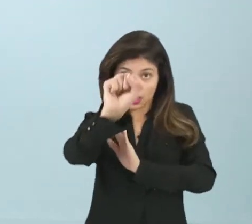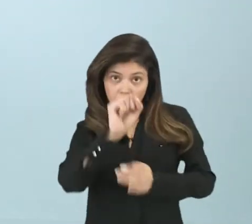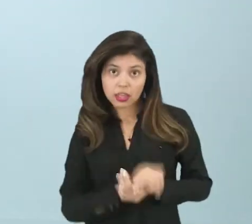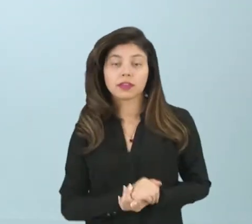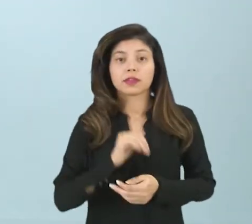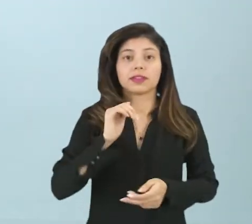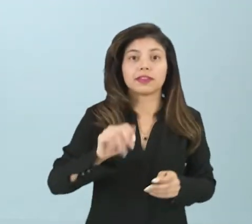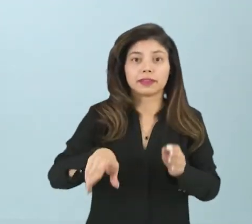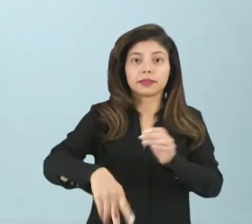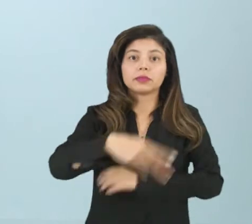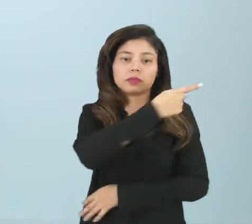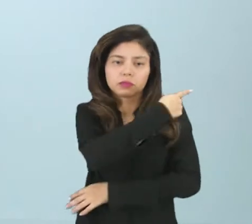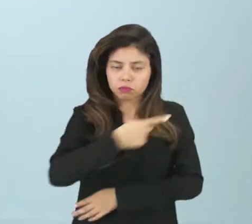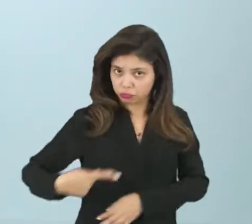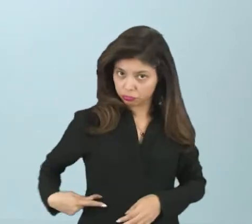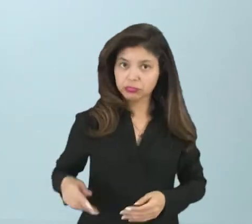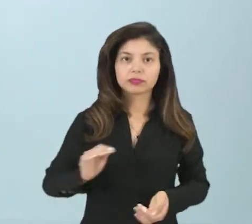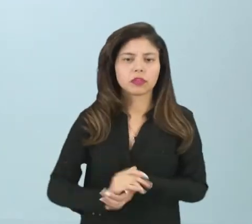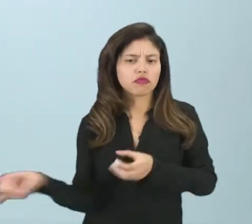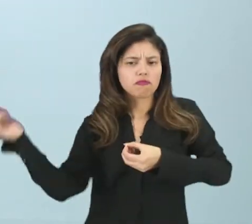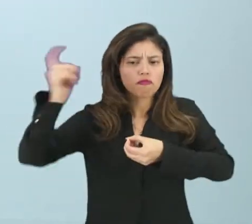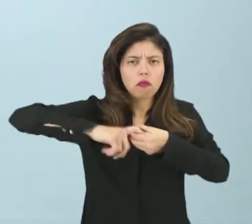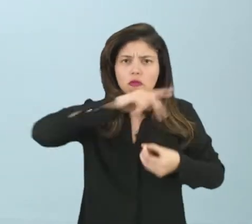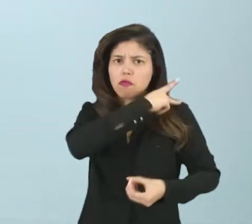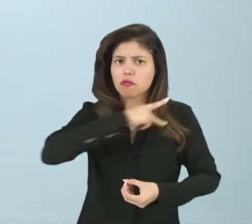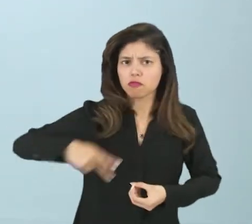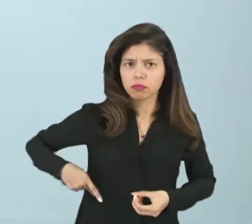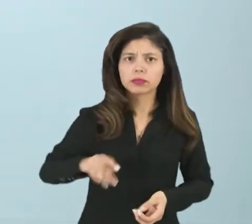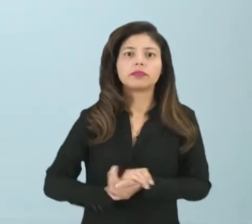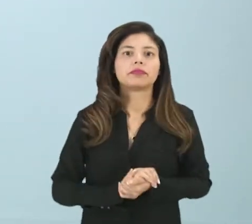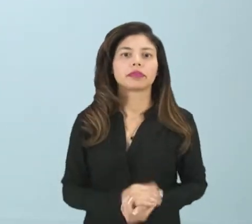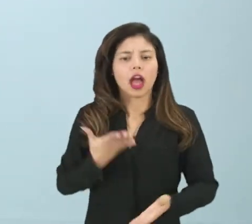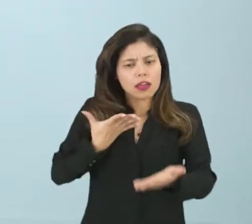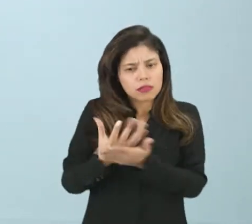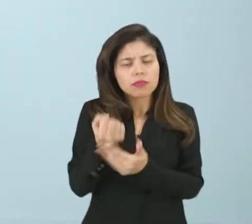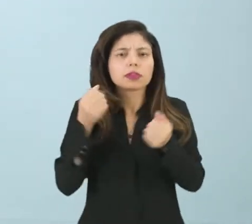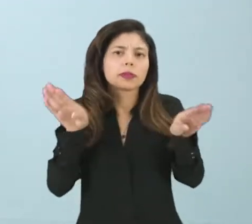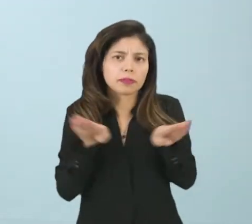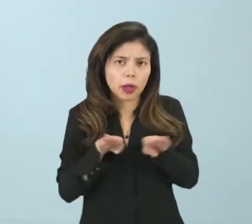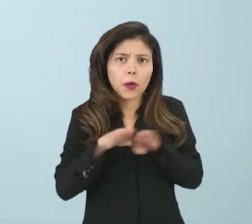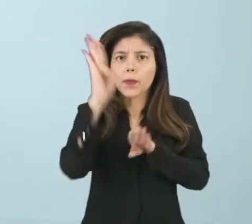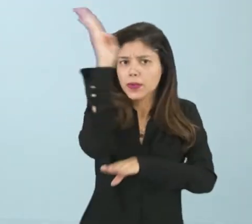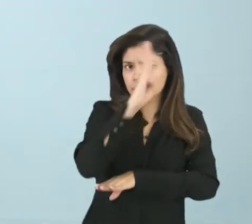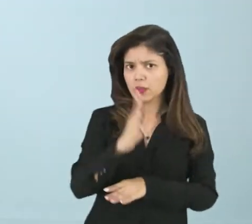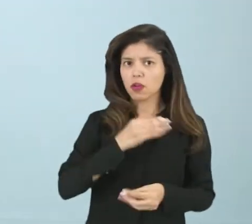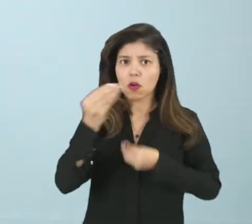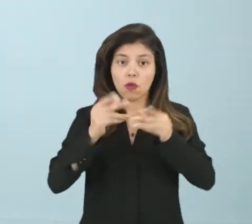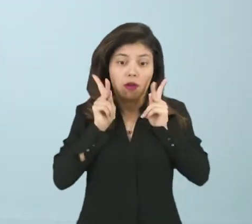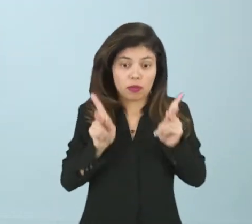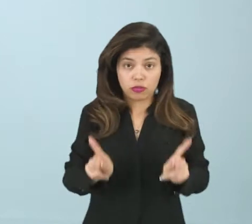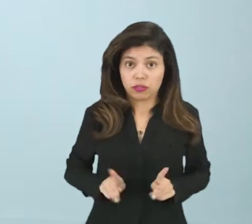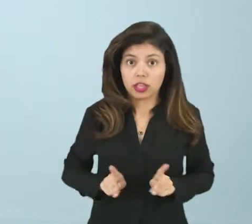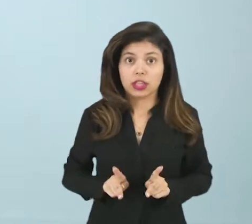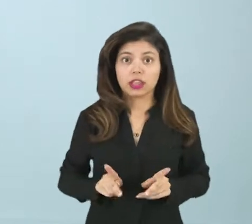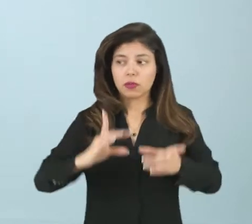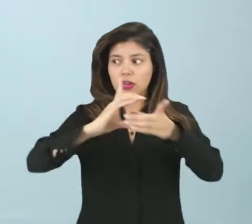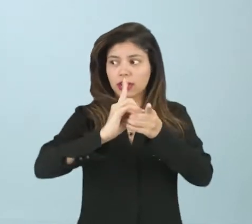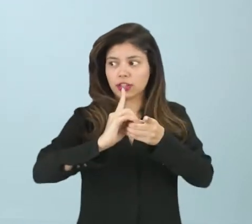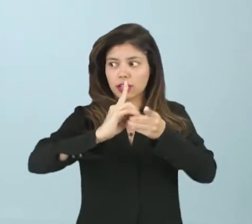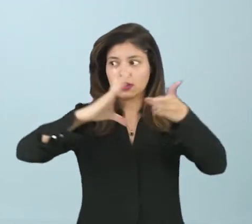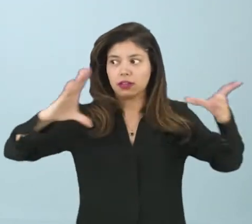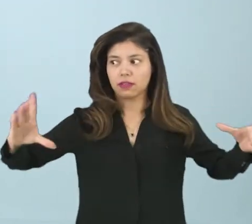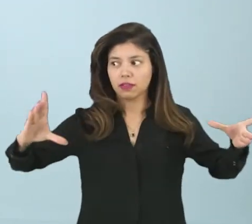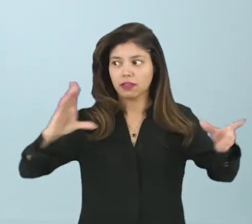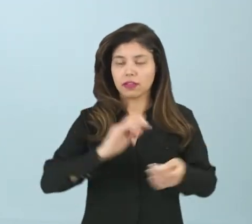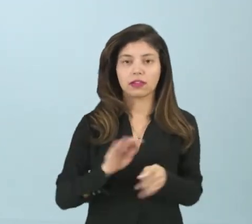ou seja, de volta ao público. E ela também assume o Brasil uma postura democrática, que é